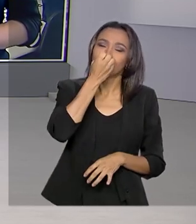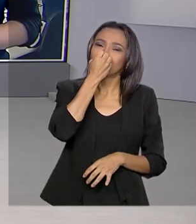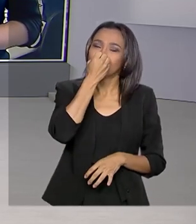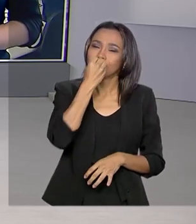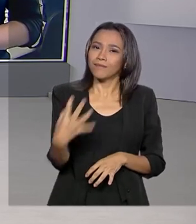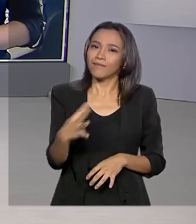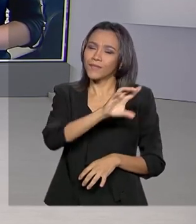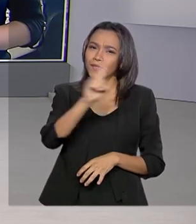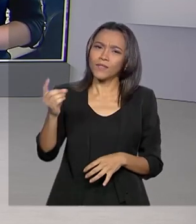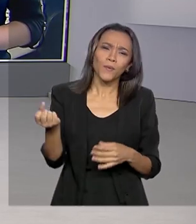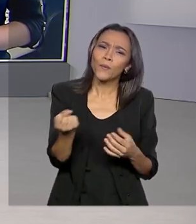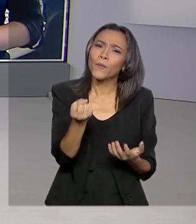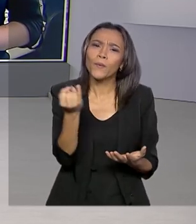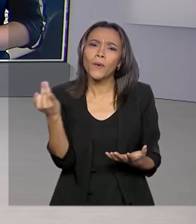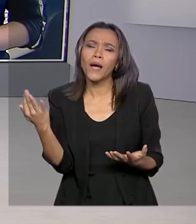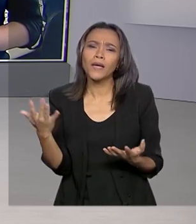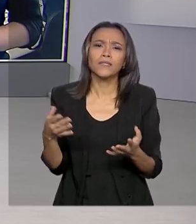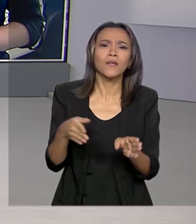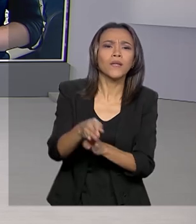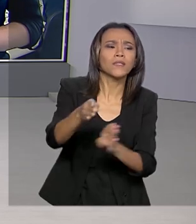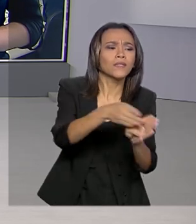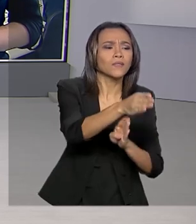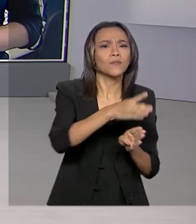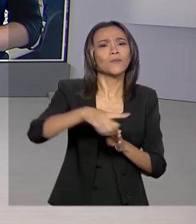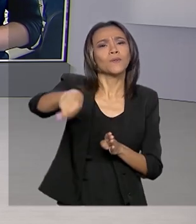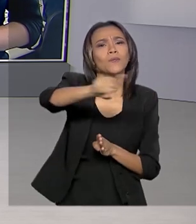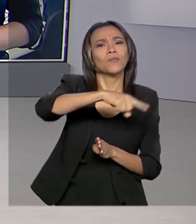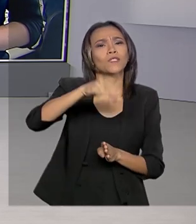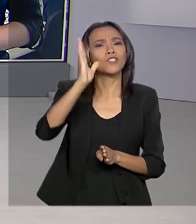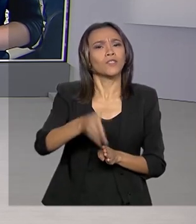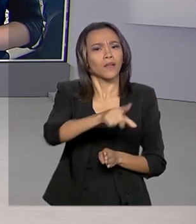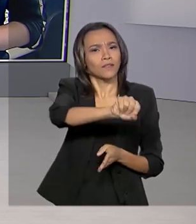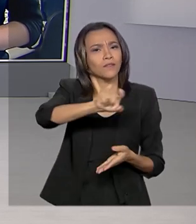Bom dia para você. Quais são as orientações para os estudantes selecionados?